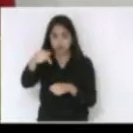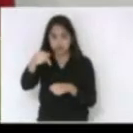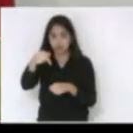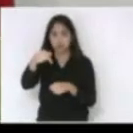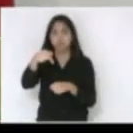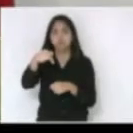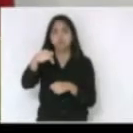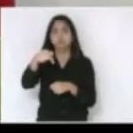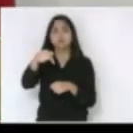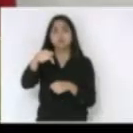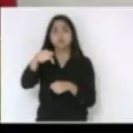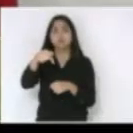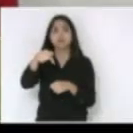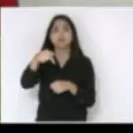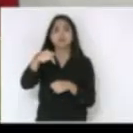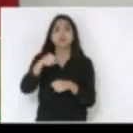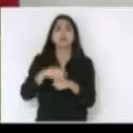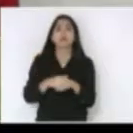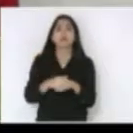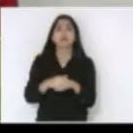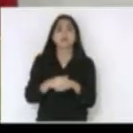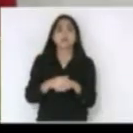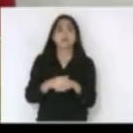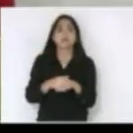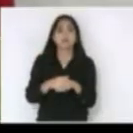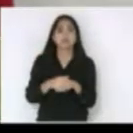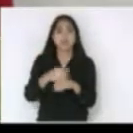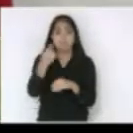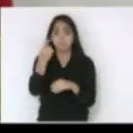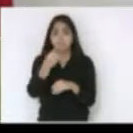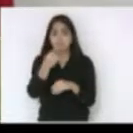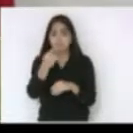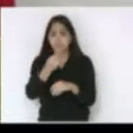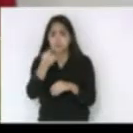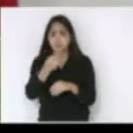aonde que a primeira pedra fundamental